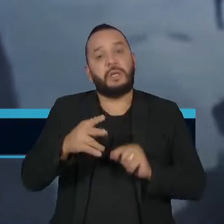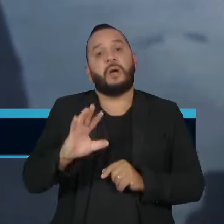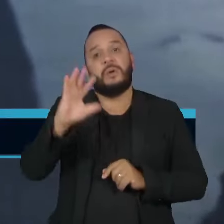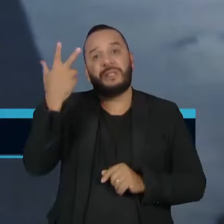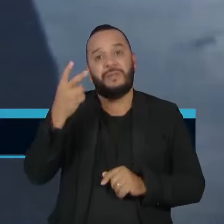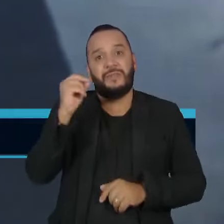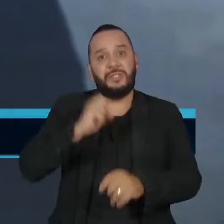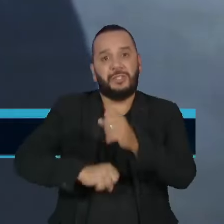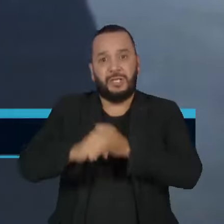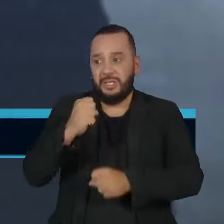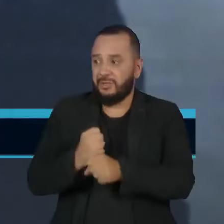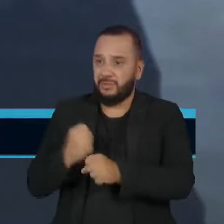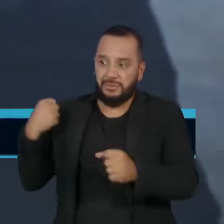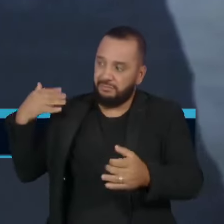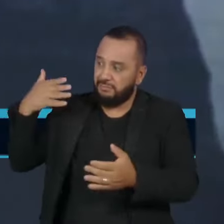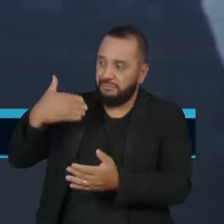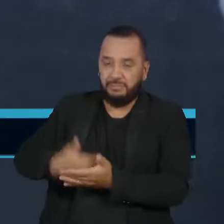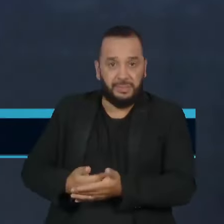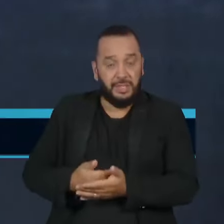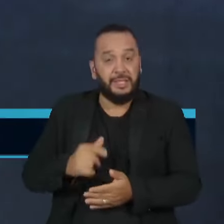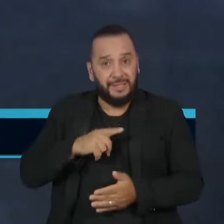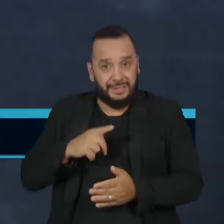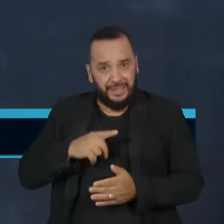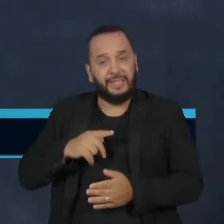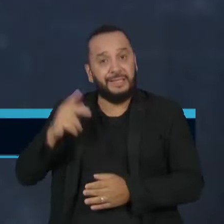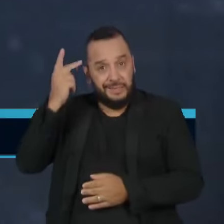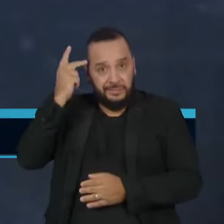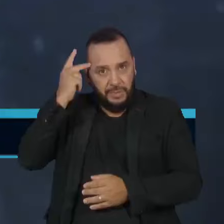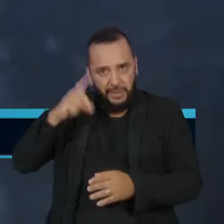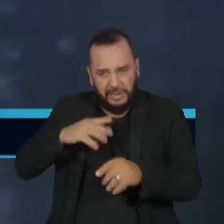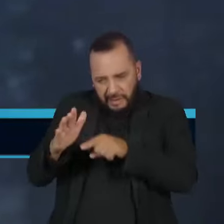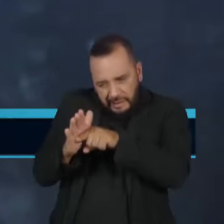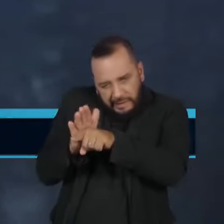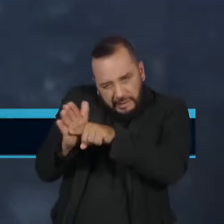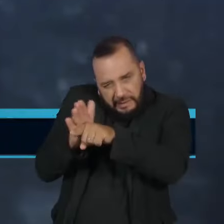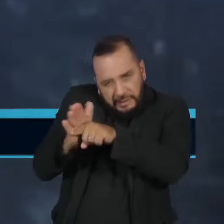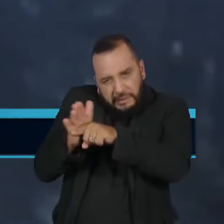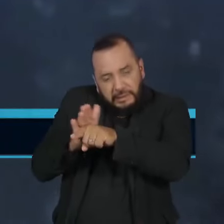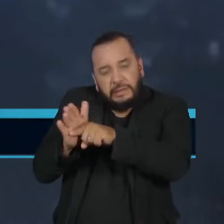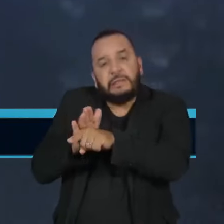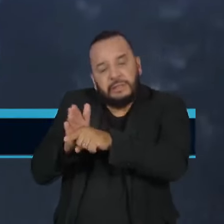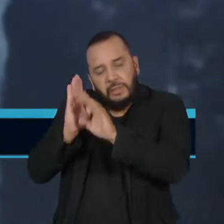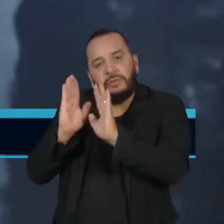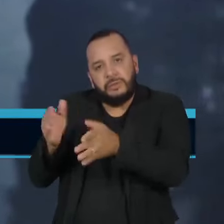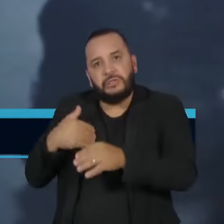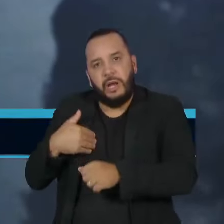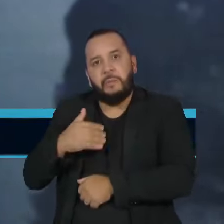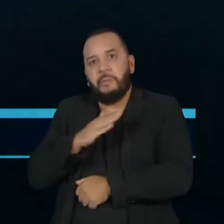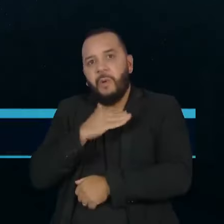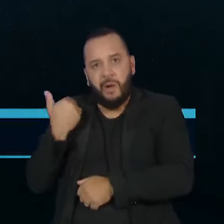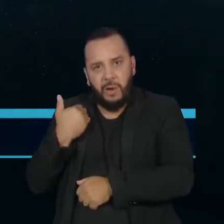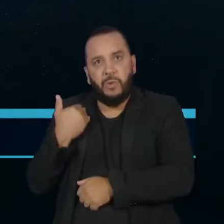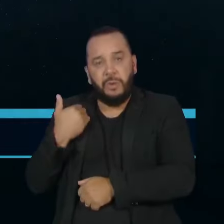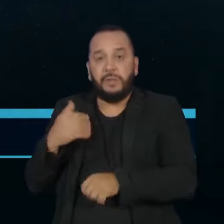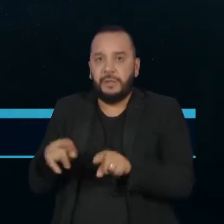Polícia Militar de São Paulo, que ficou conhecida como Operação Castelinho, e a morte de um integrante do MST no Paraná.